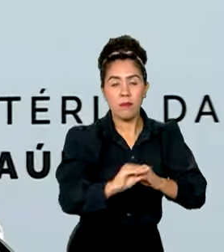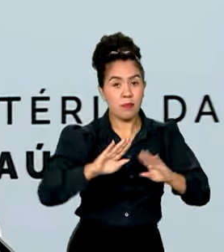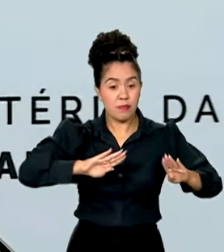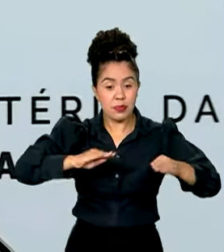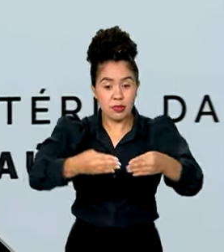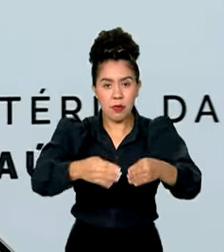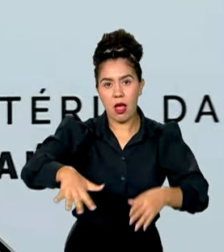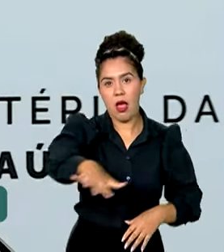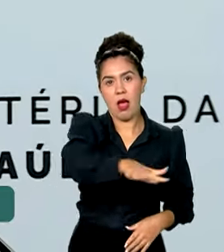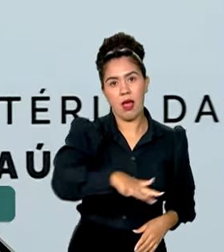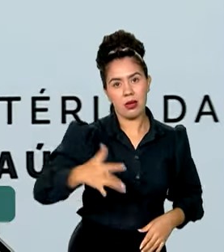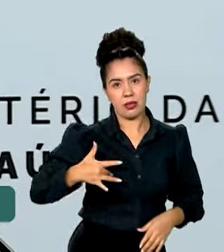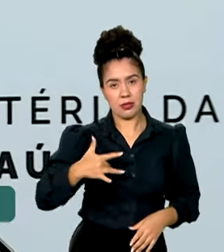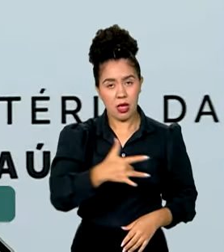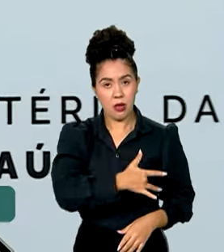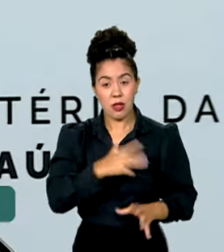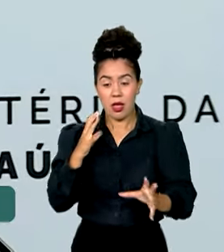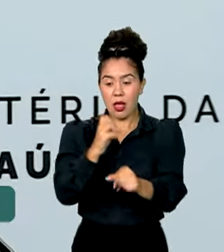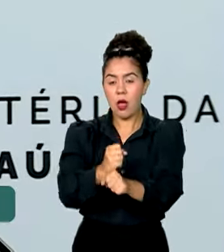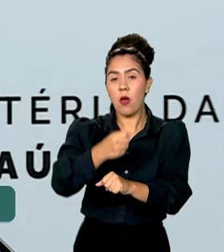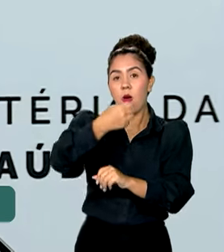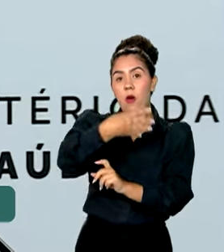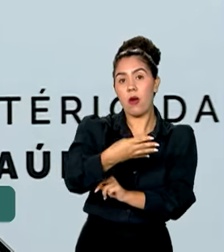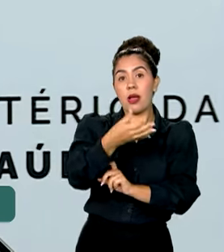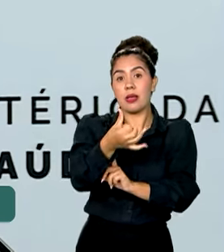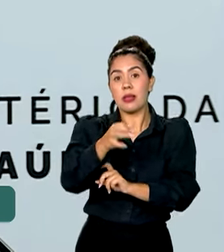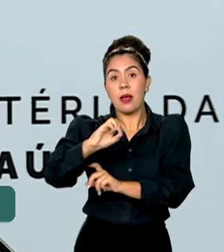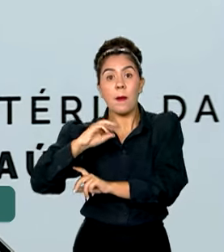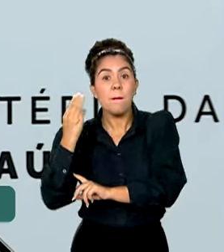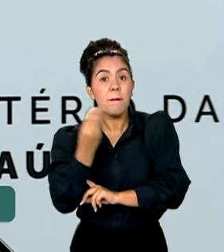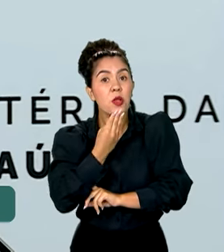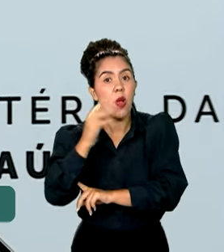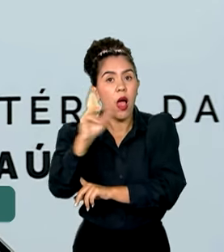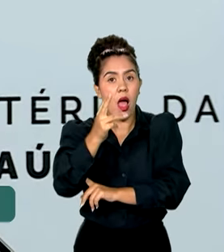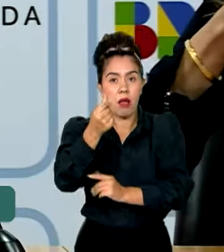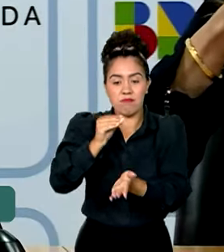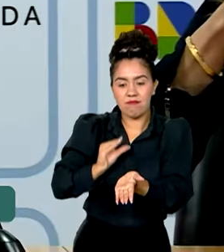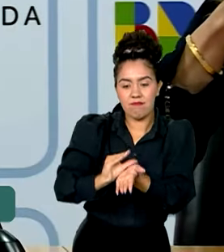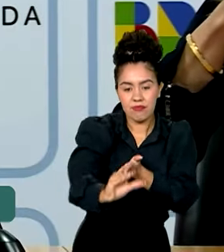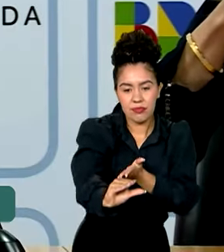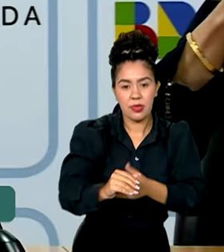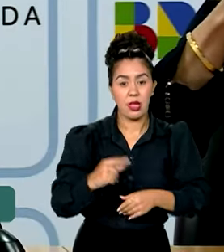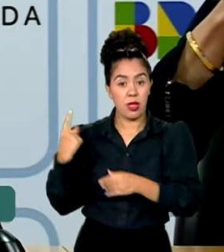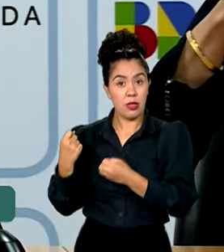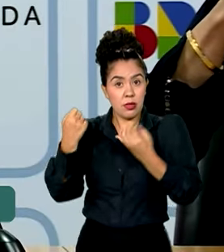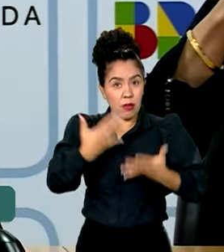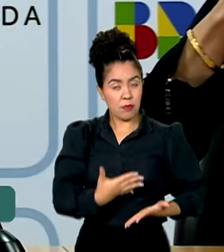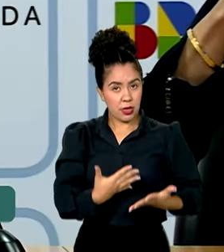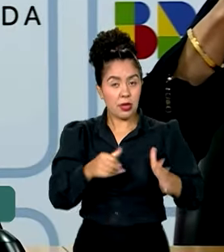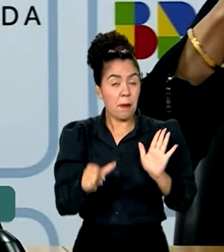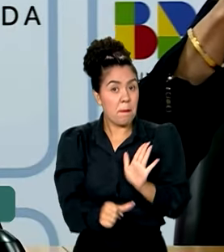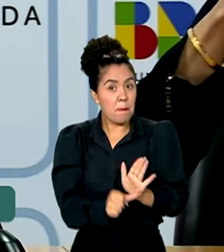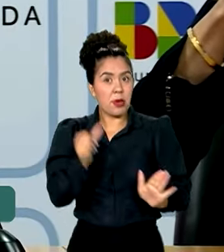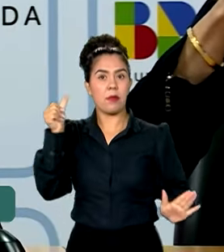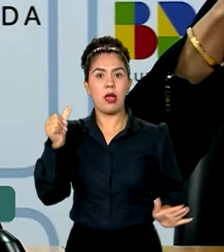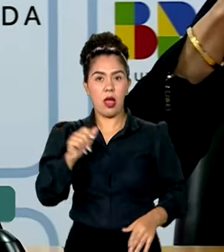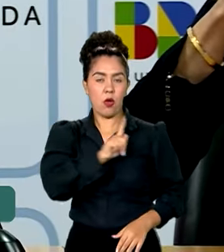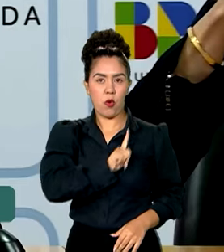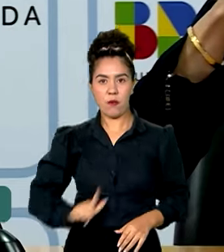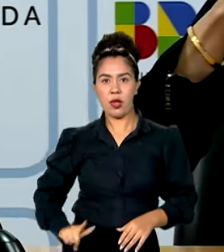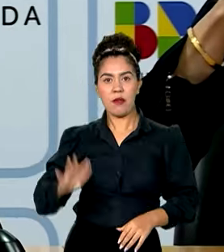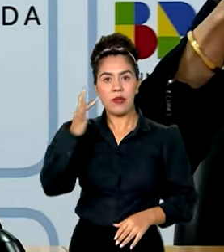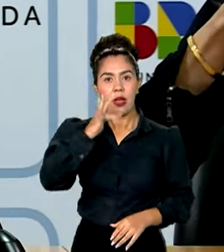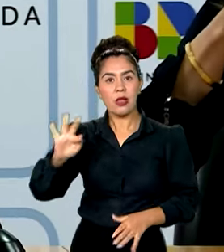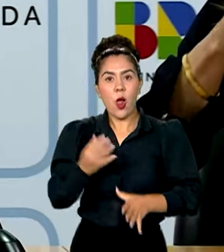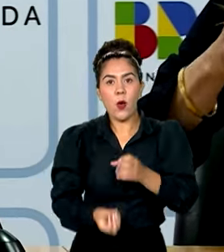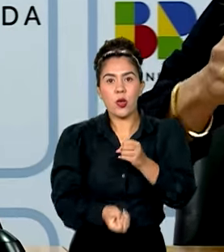setor. São 460 milhões de reais em investimentos. É a primeira vez que o governo brasileiro tem um